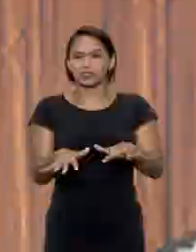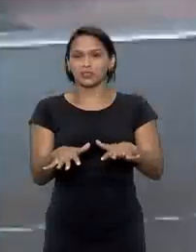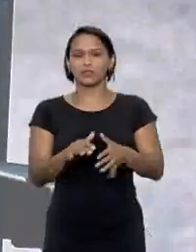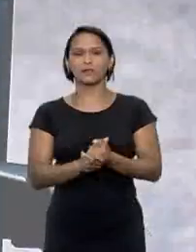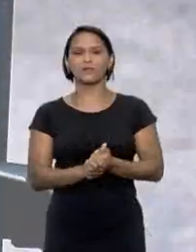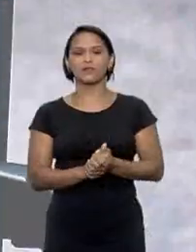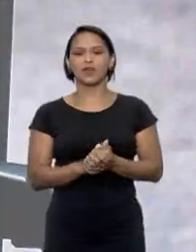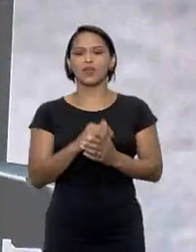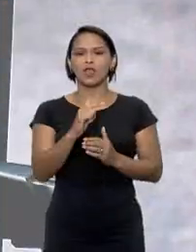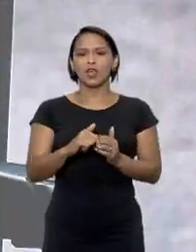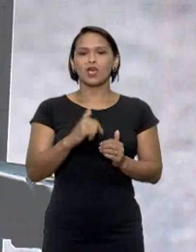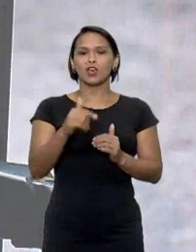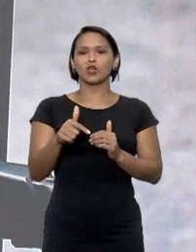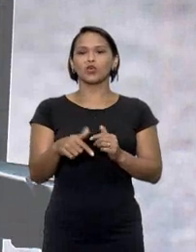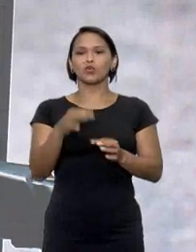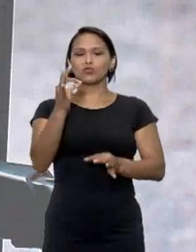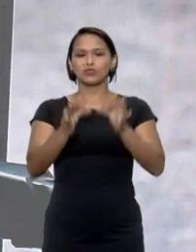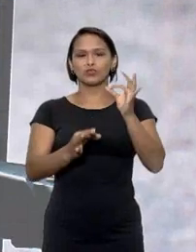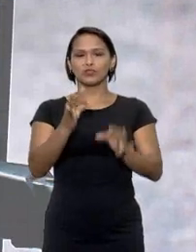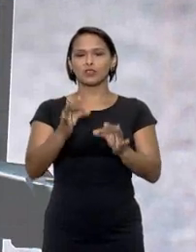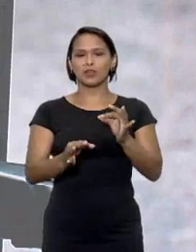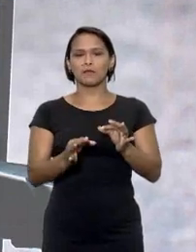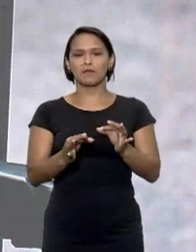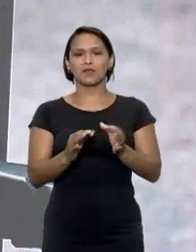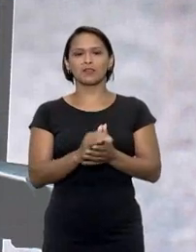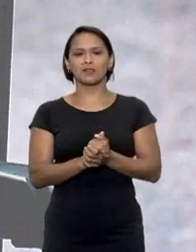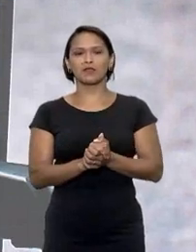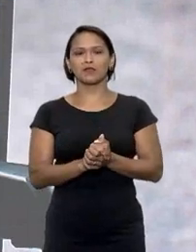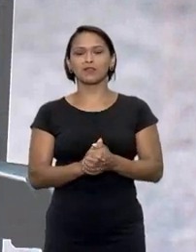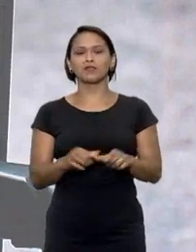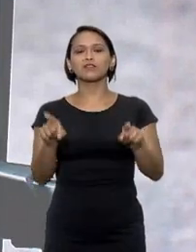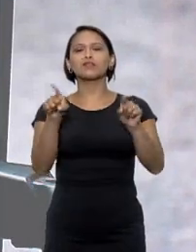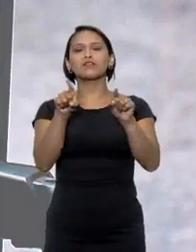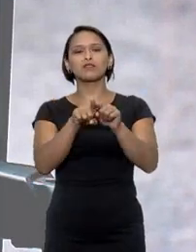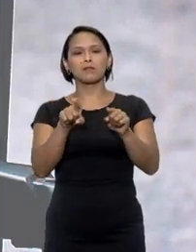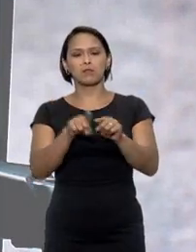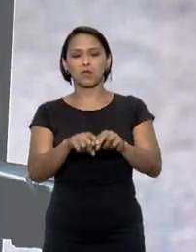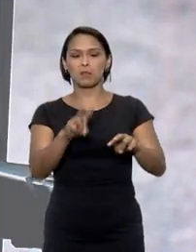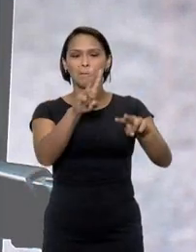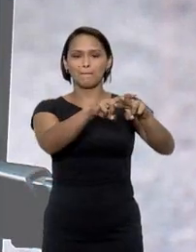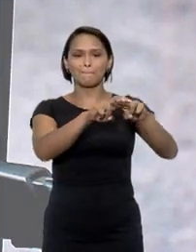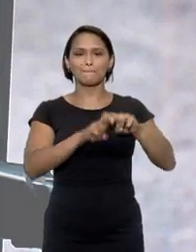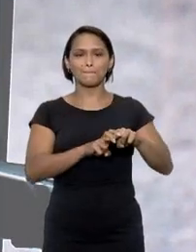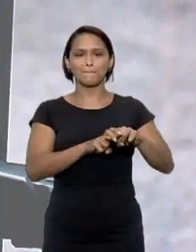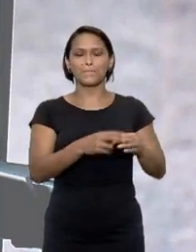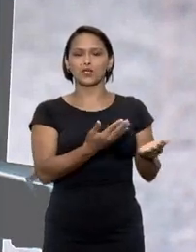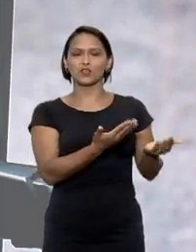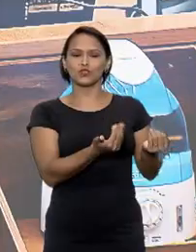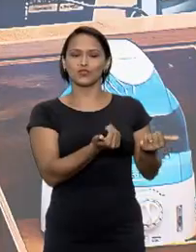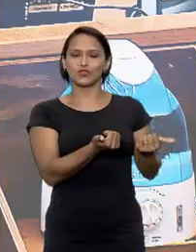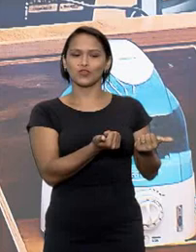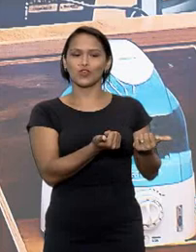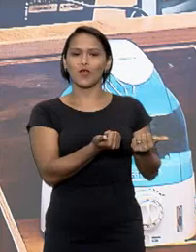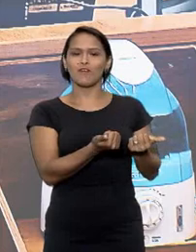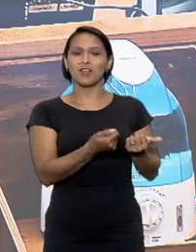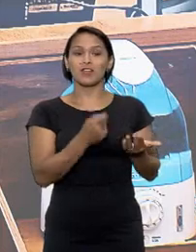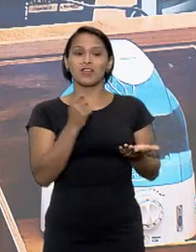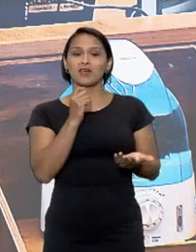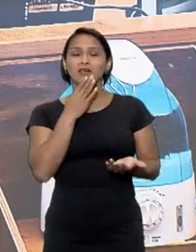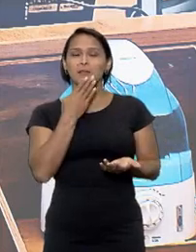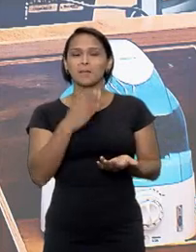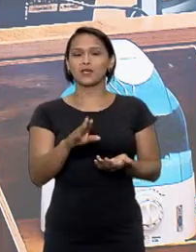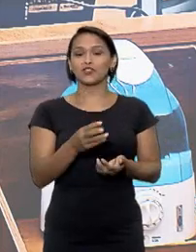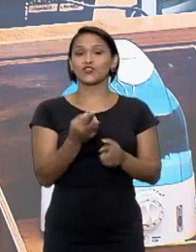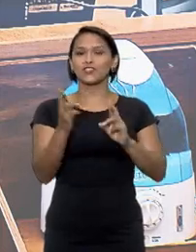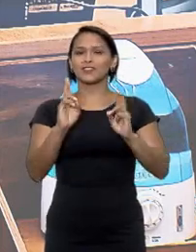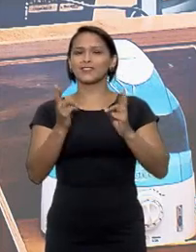em outro julgamento o ministro Rogério Schiette Cruz manteve a prisão preventiva de um jovem acusado de extorquir mulheres